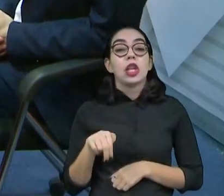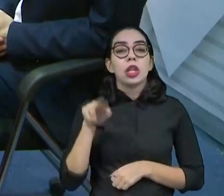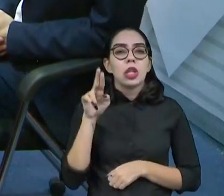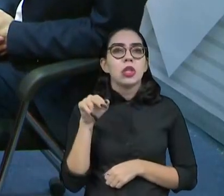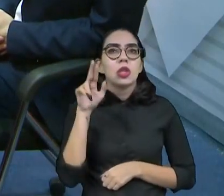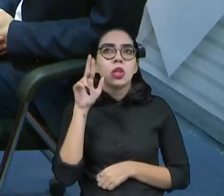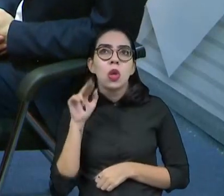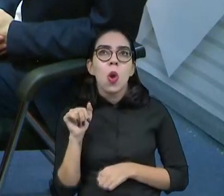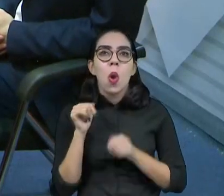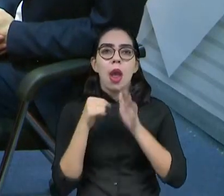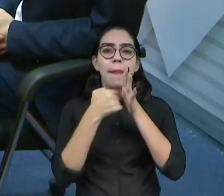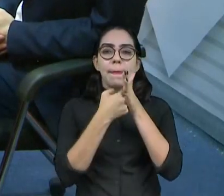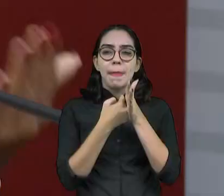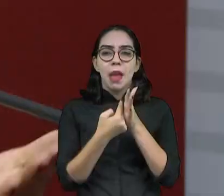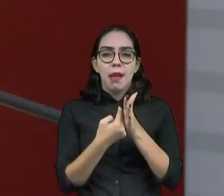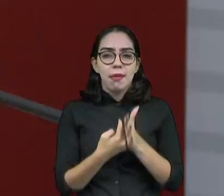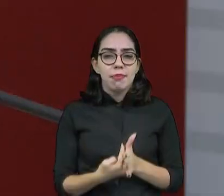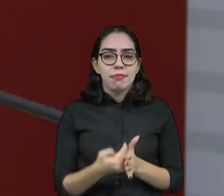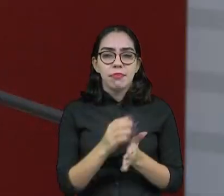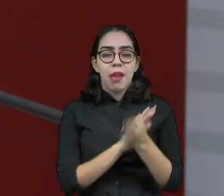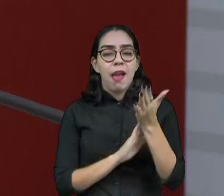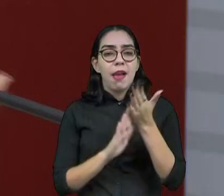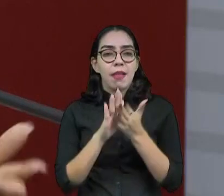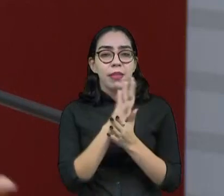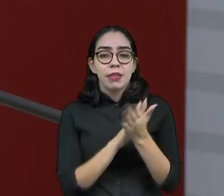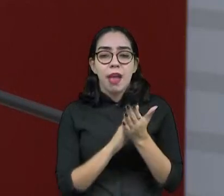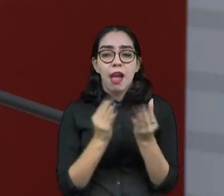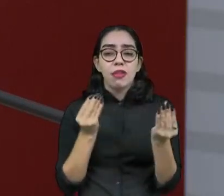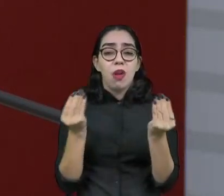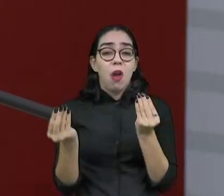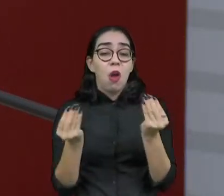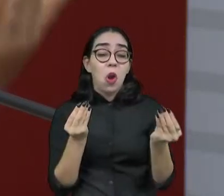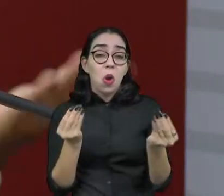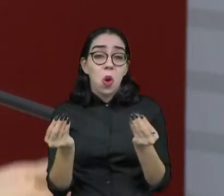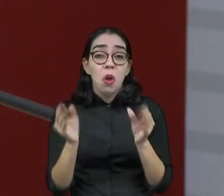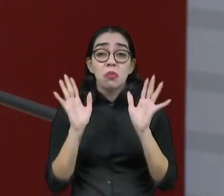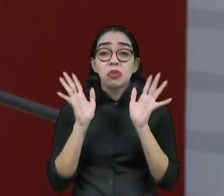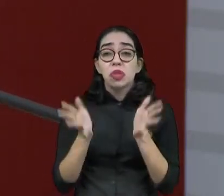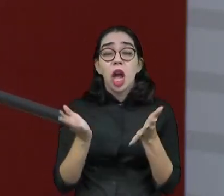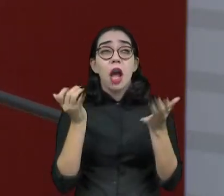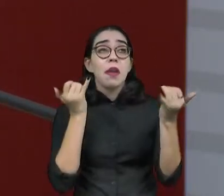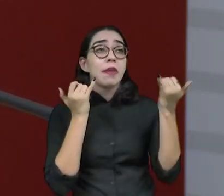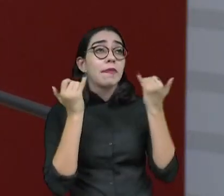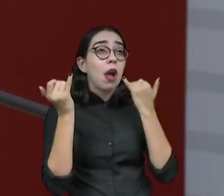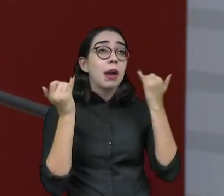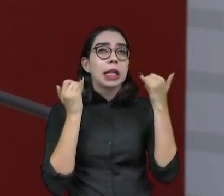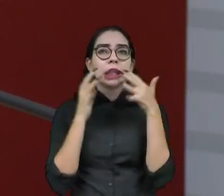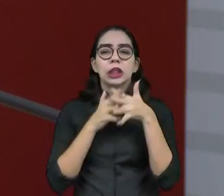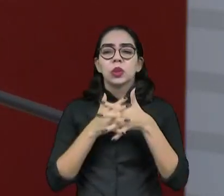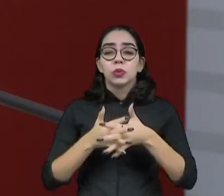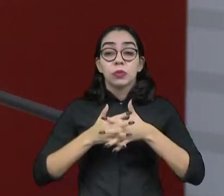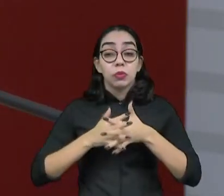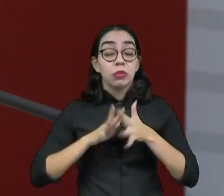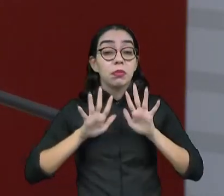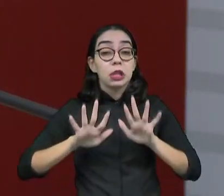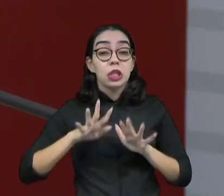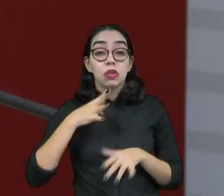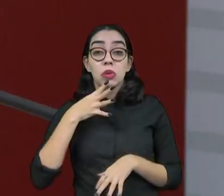pesquisa. Não sei como é que funciona, a gente só ouve falar, não conhece mais gente.